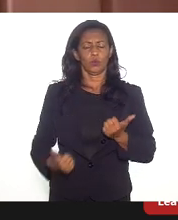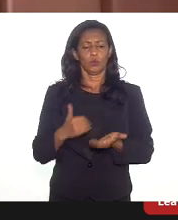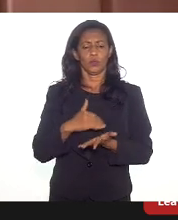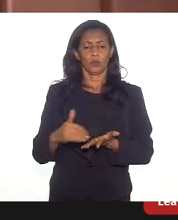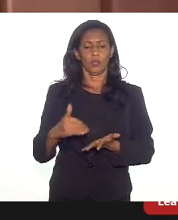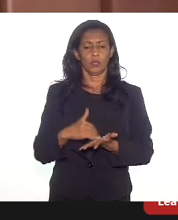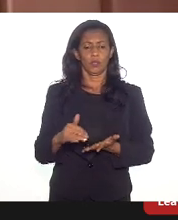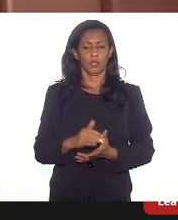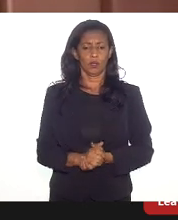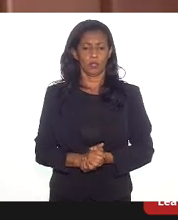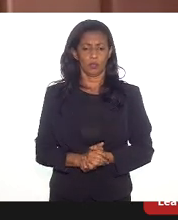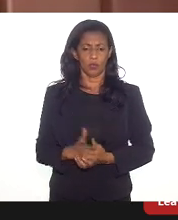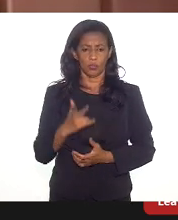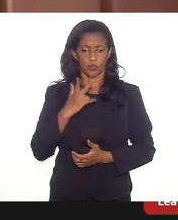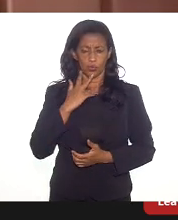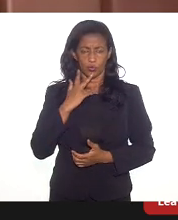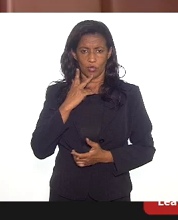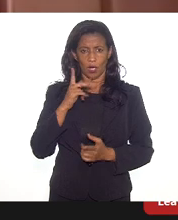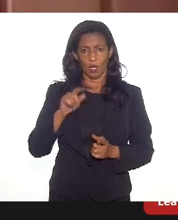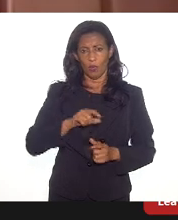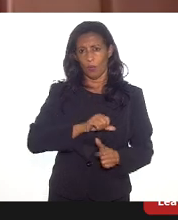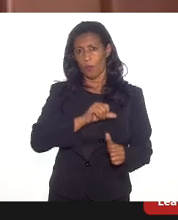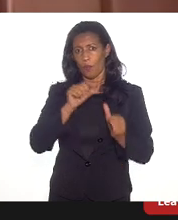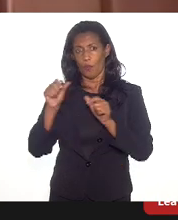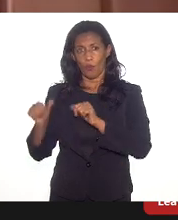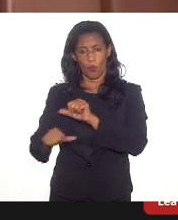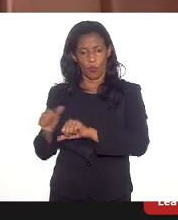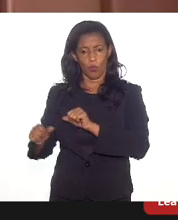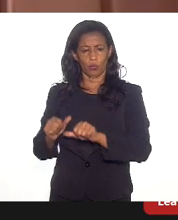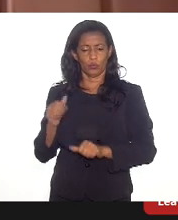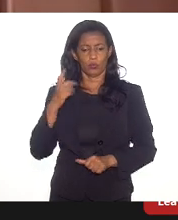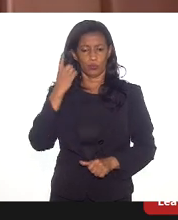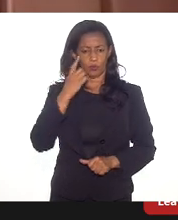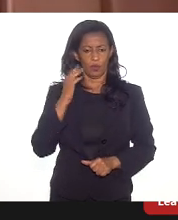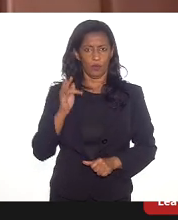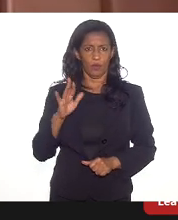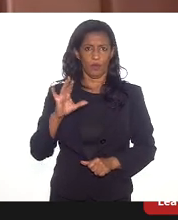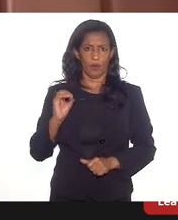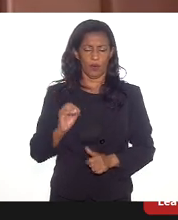gentileza. Eu já passo imediatamente para o deputado Flávio Serafini.